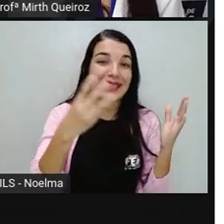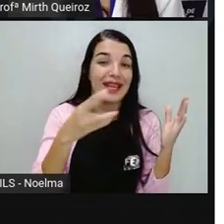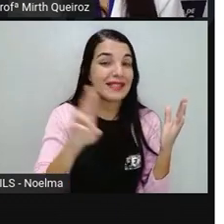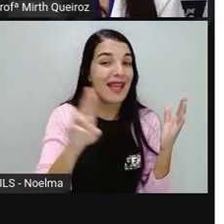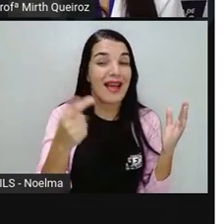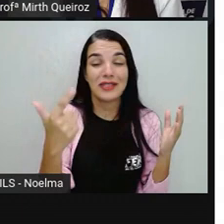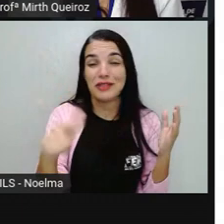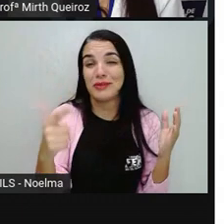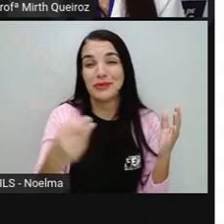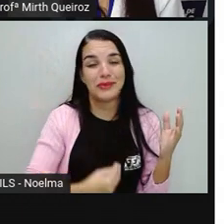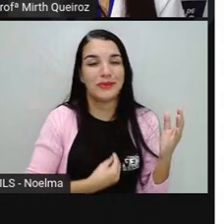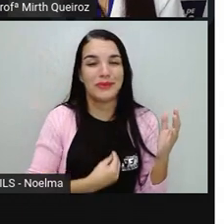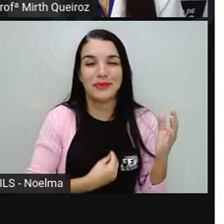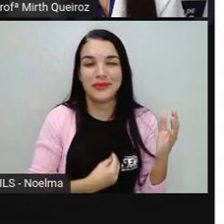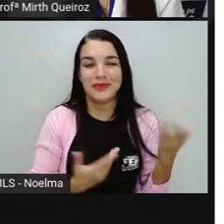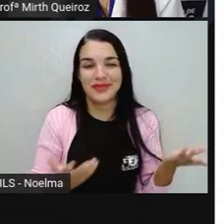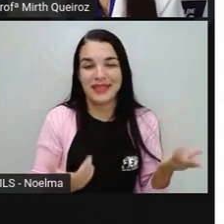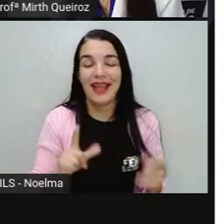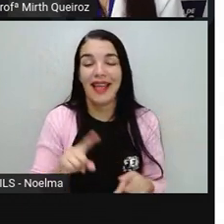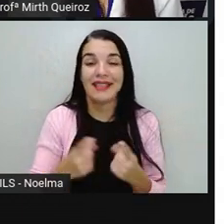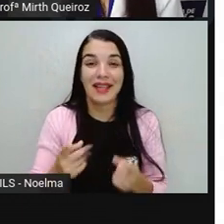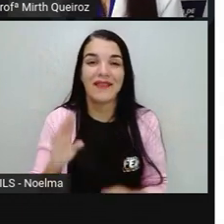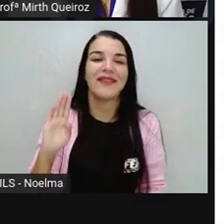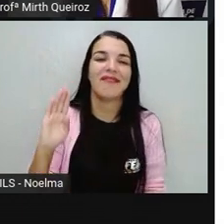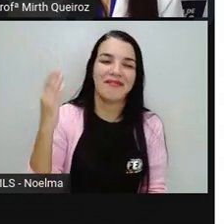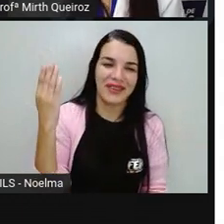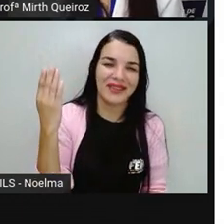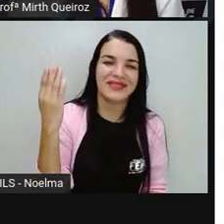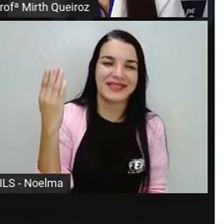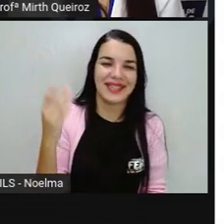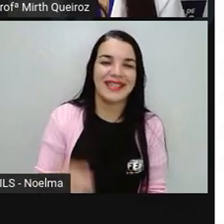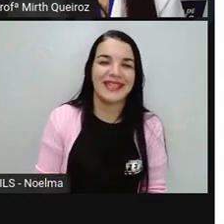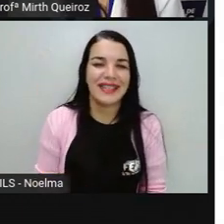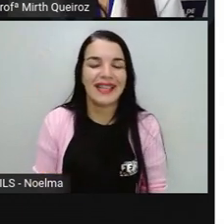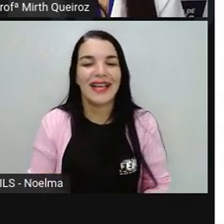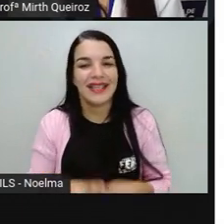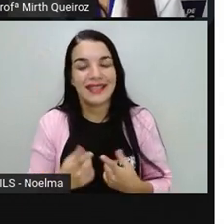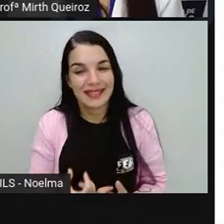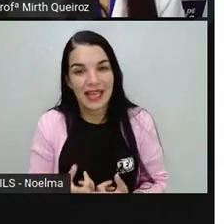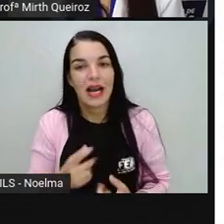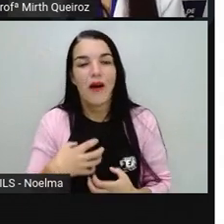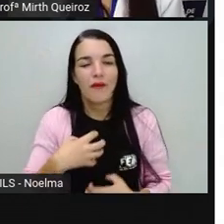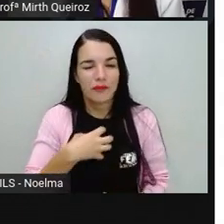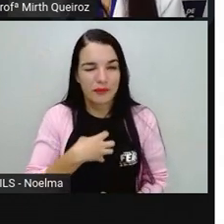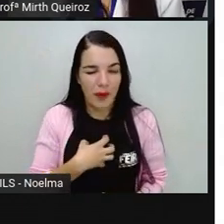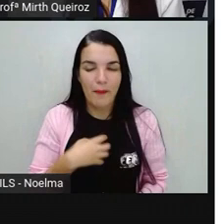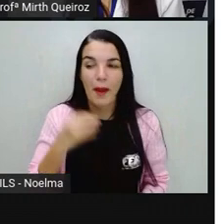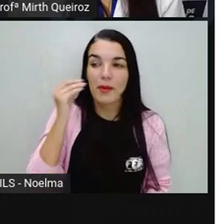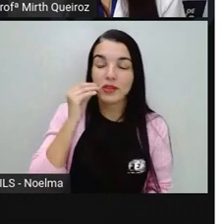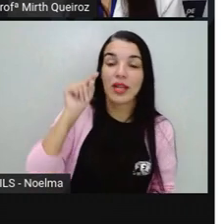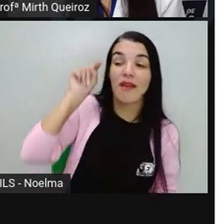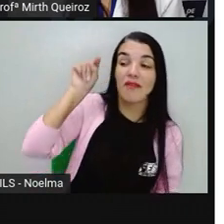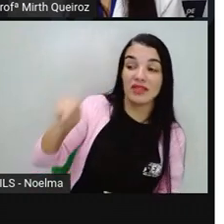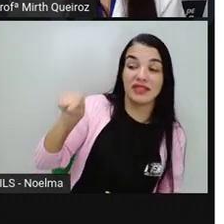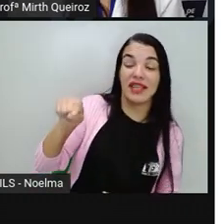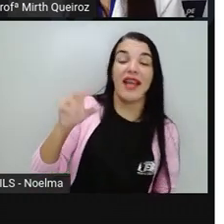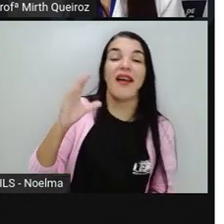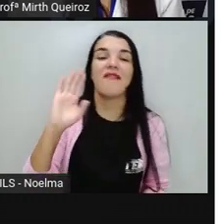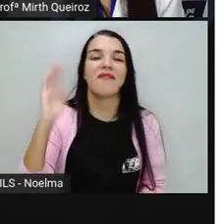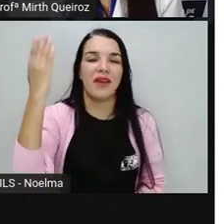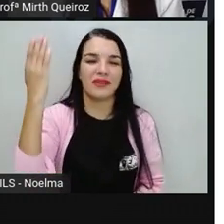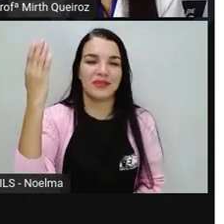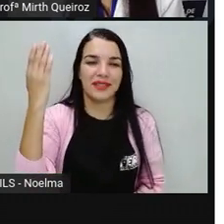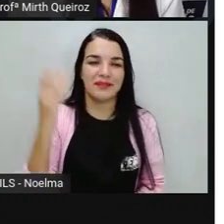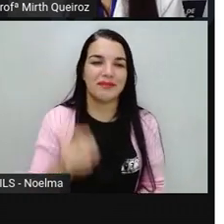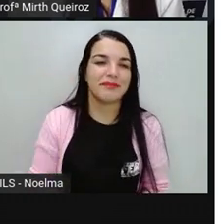não existe. Então, significa que é o quê? Falsa. E foi uma forma de indicar que ela seria uma pessoa falsa.